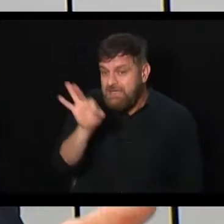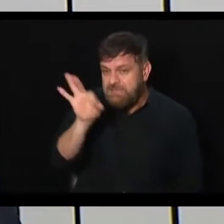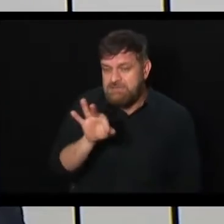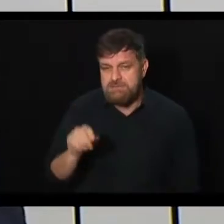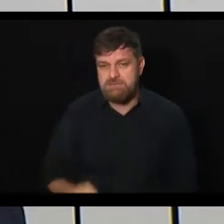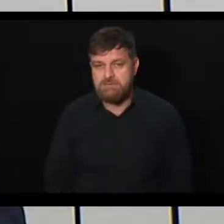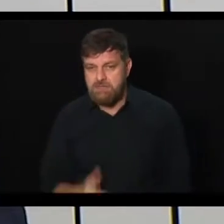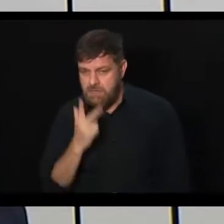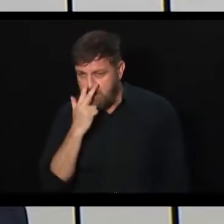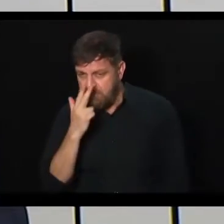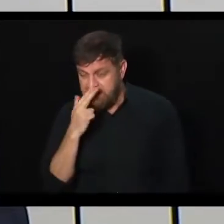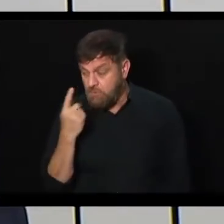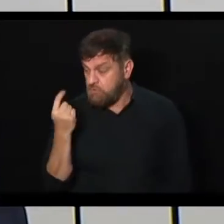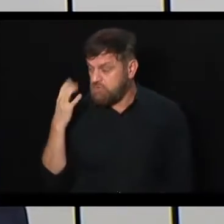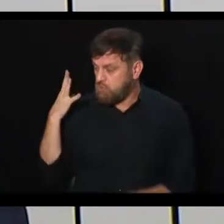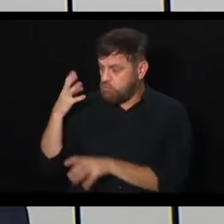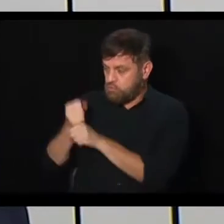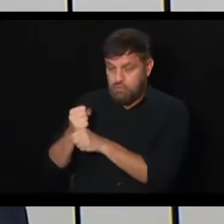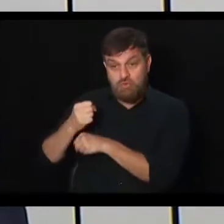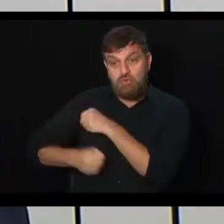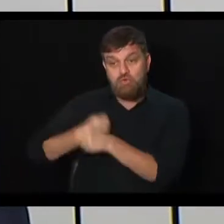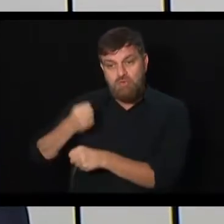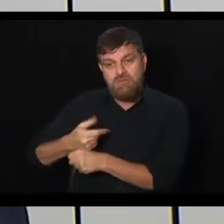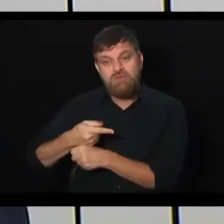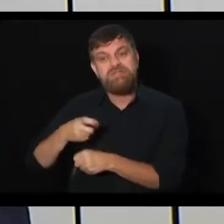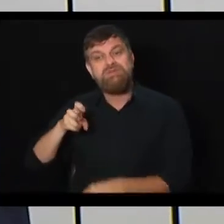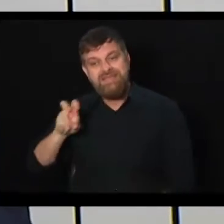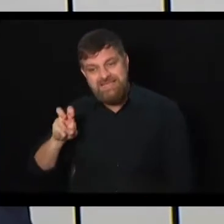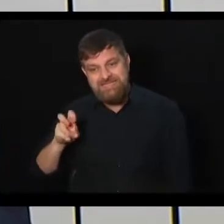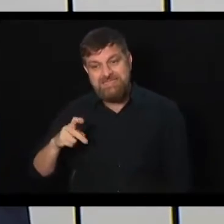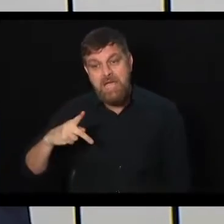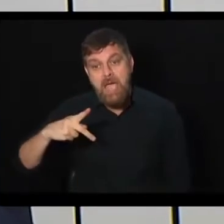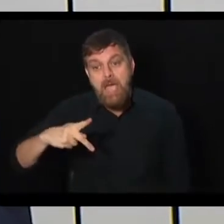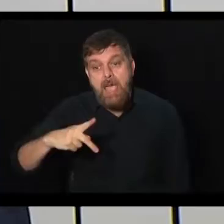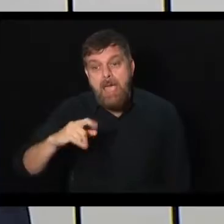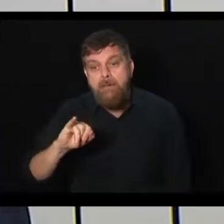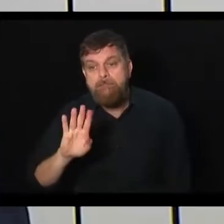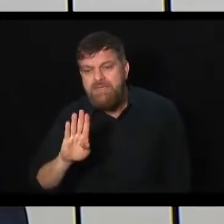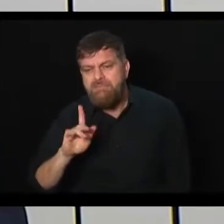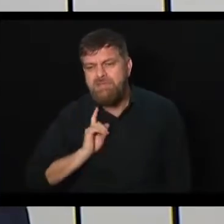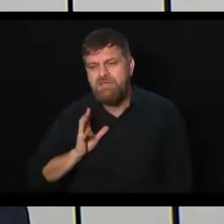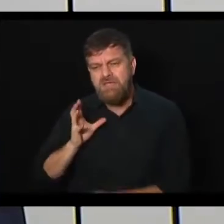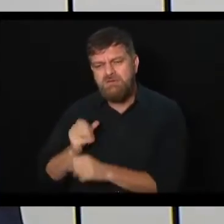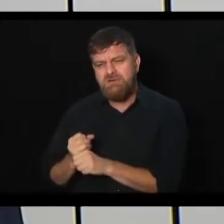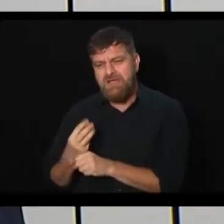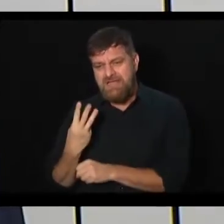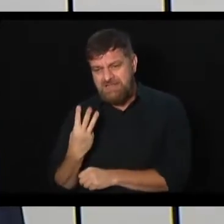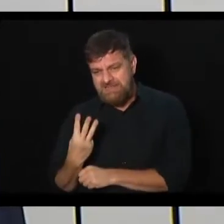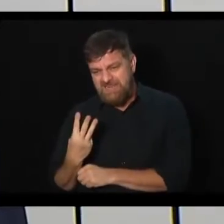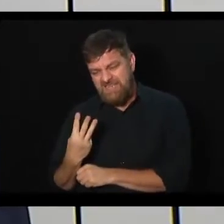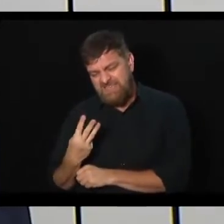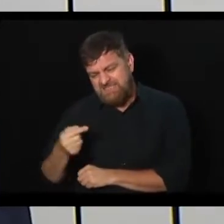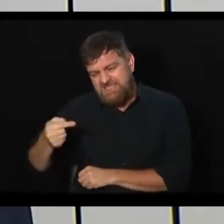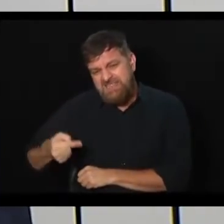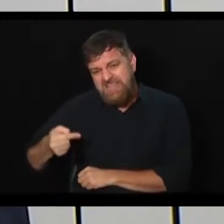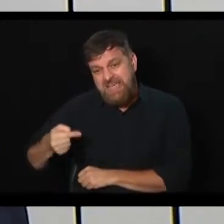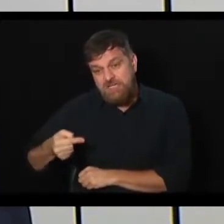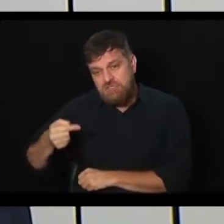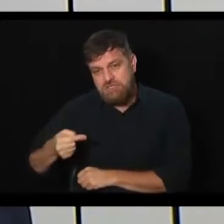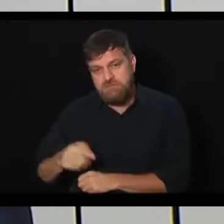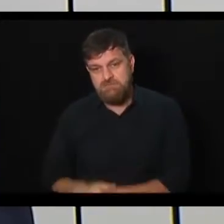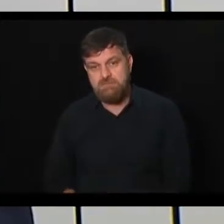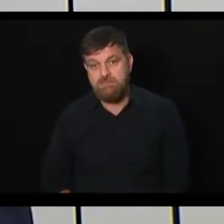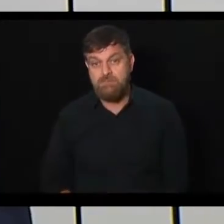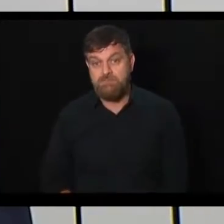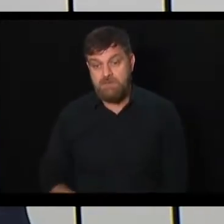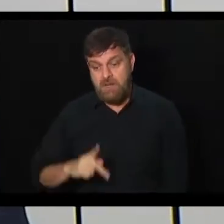PIB de 2014, 2015, 2016, estava na faixa de 3, 3,5 negativo. Um PIB negativo